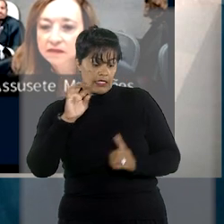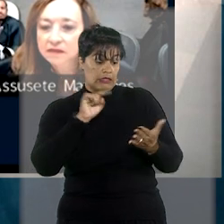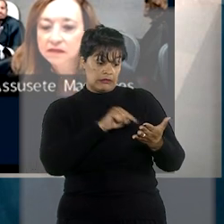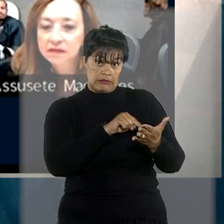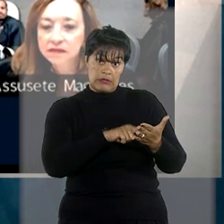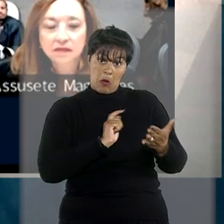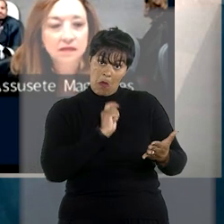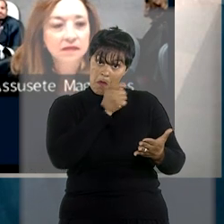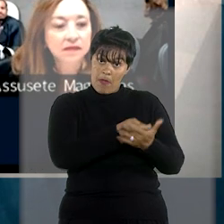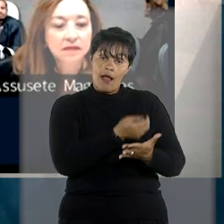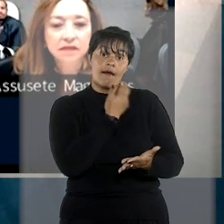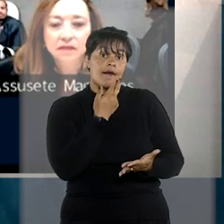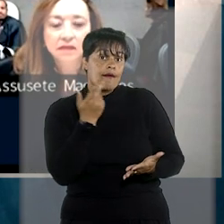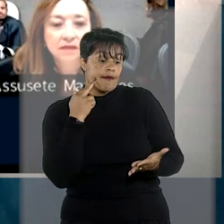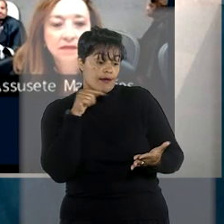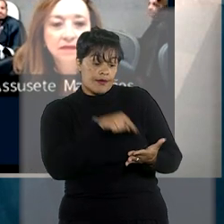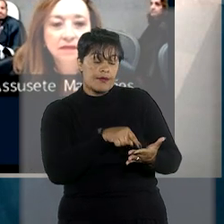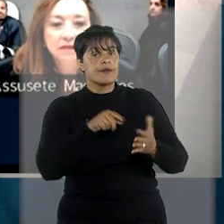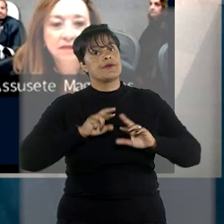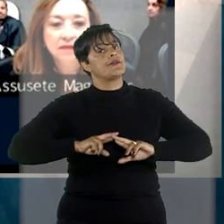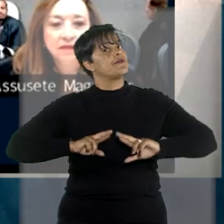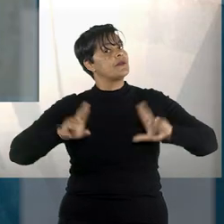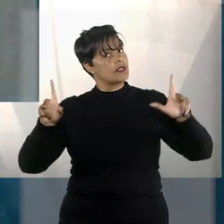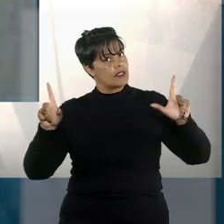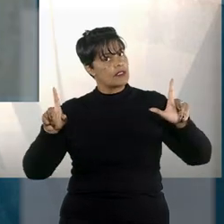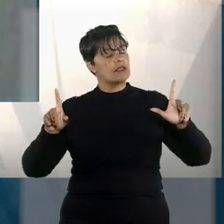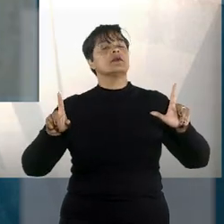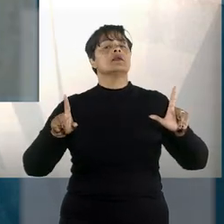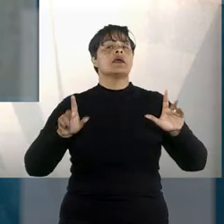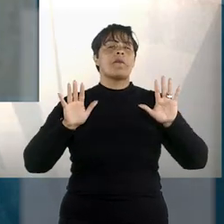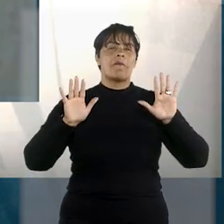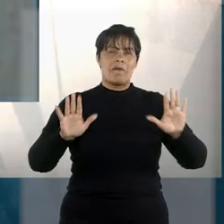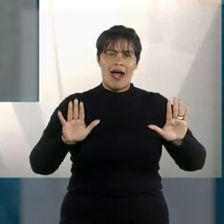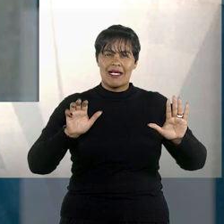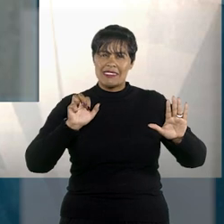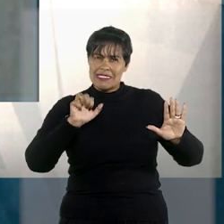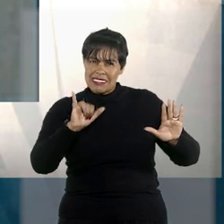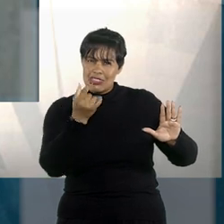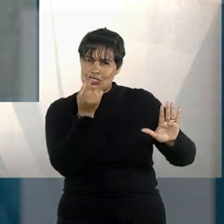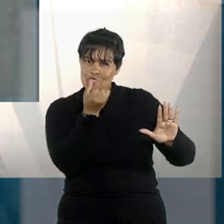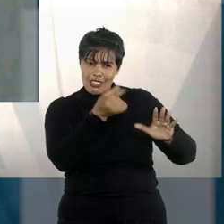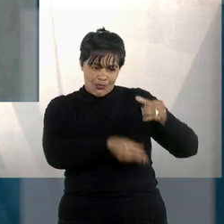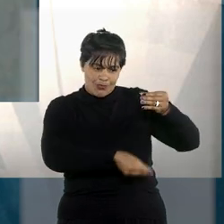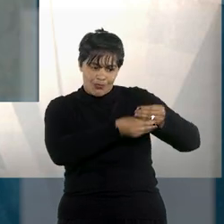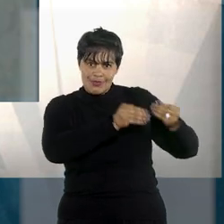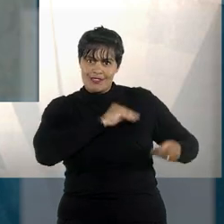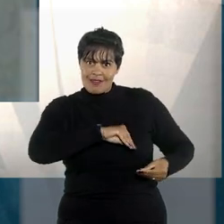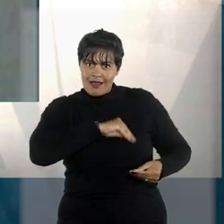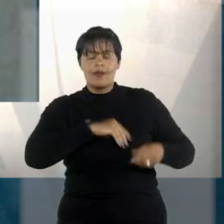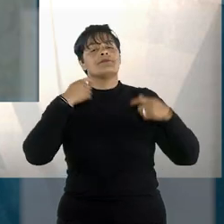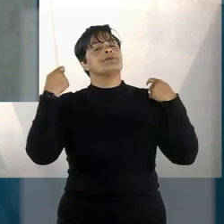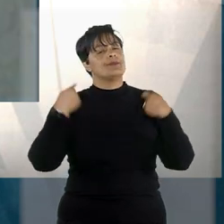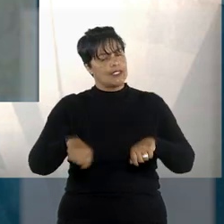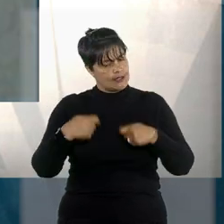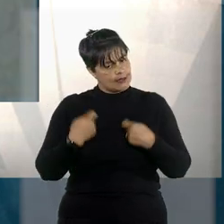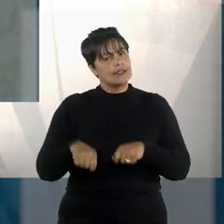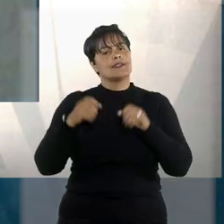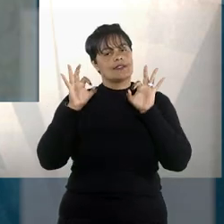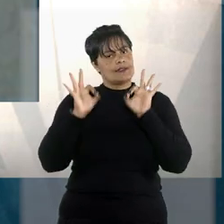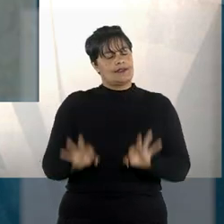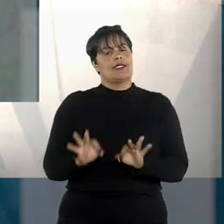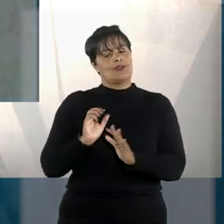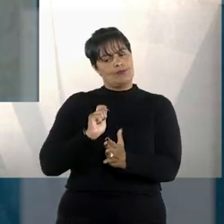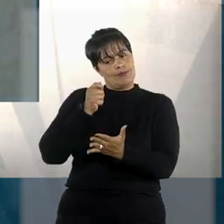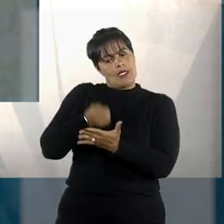pago habitualmente não tem caráter remuneratório, exceto quando for feito em dinheiro, hipótese em que deve ser reconhecida a